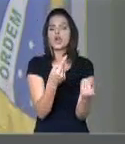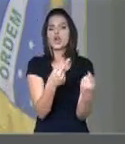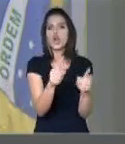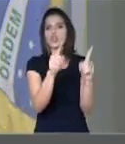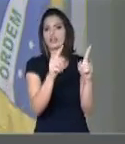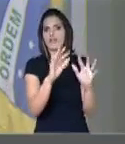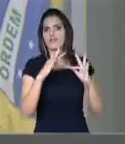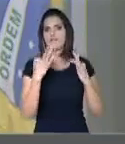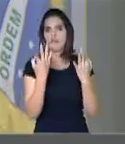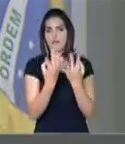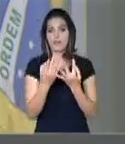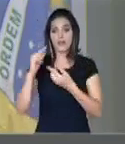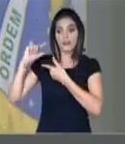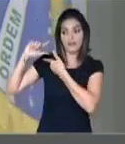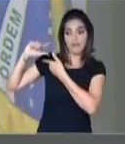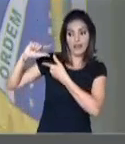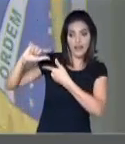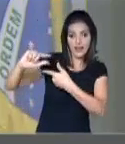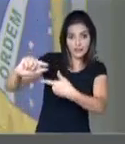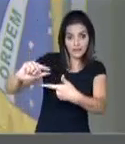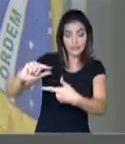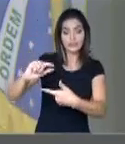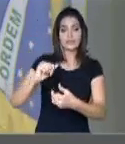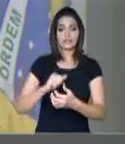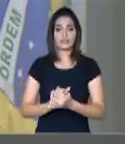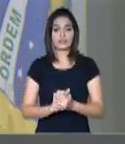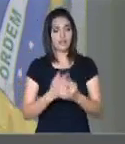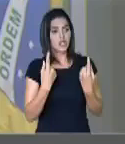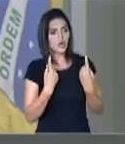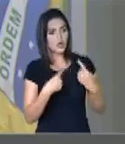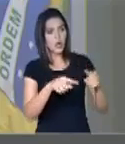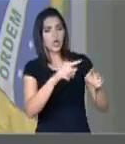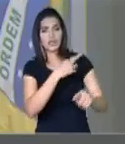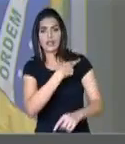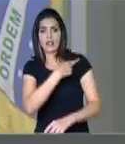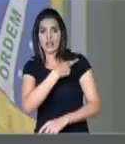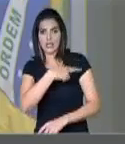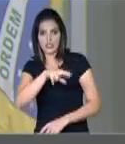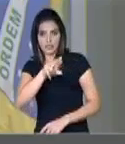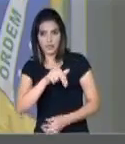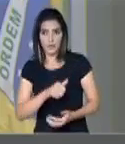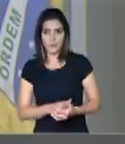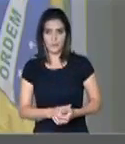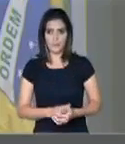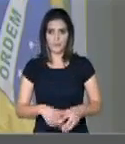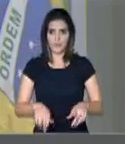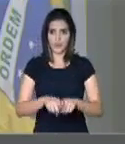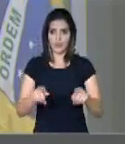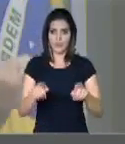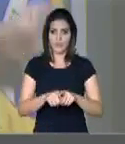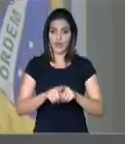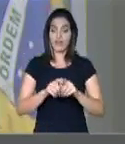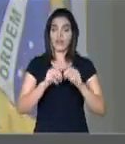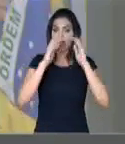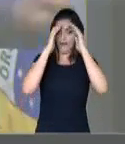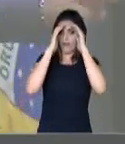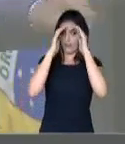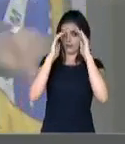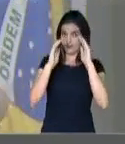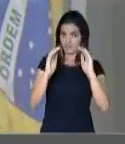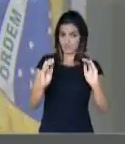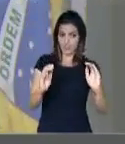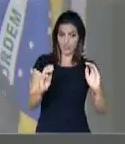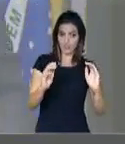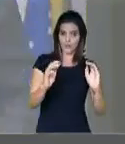tradicional, contra a religião, contra o respeito entre pais e